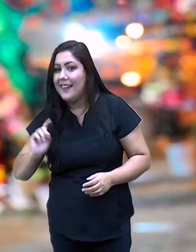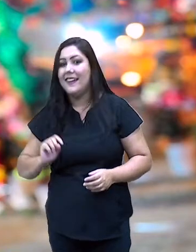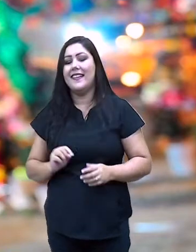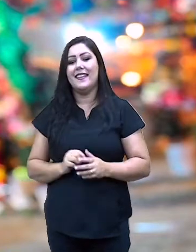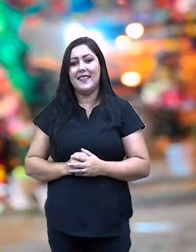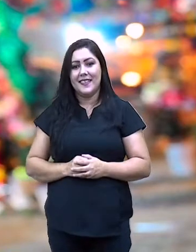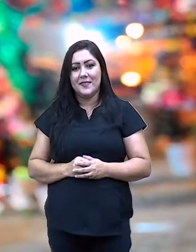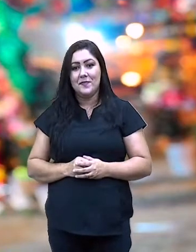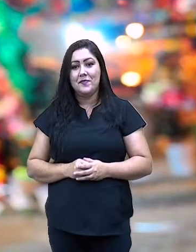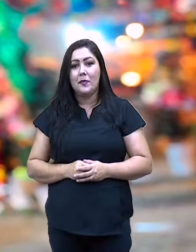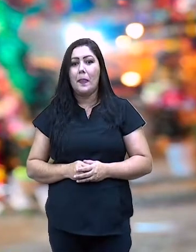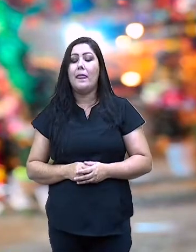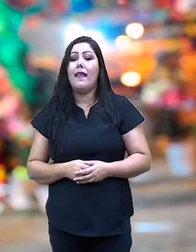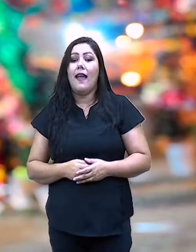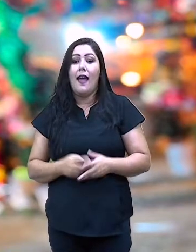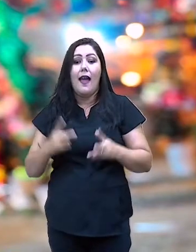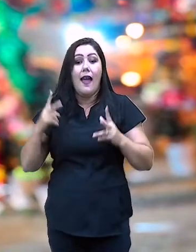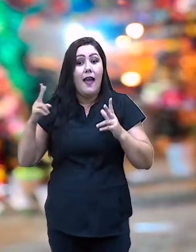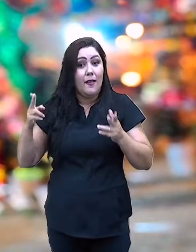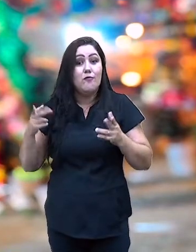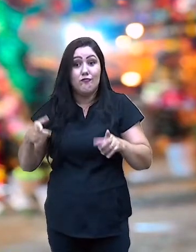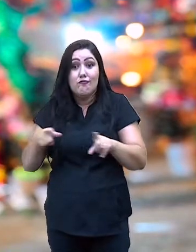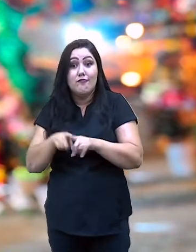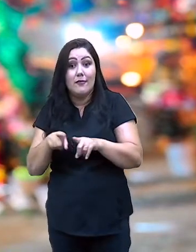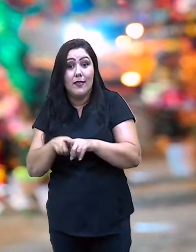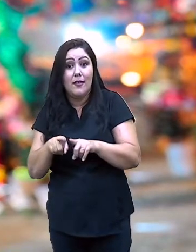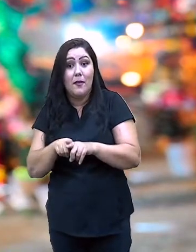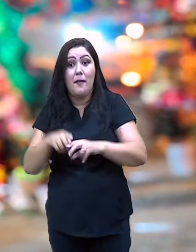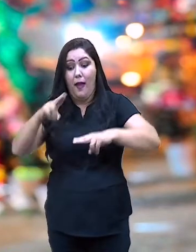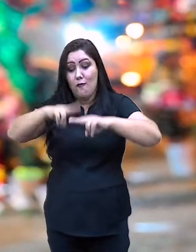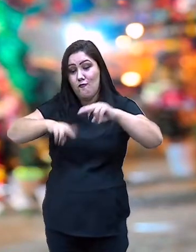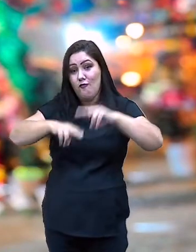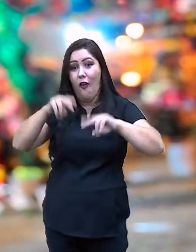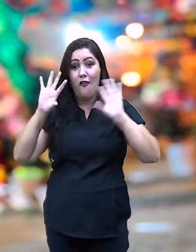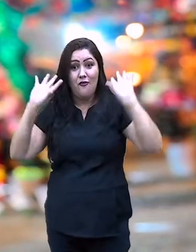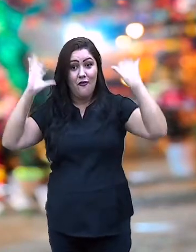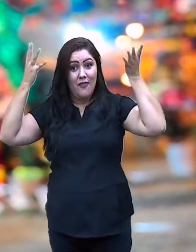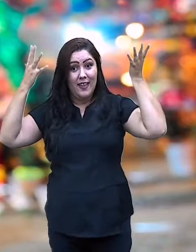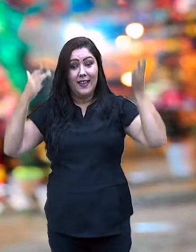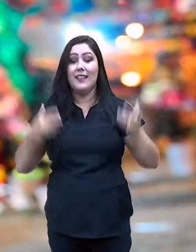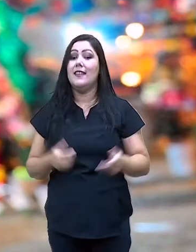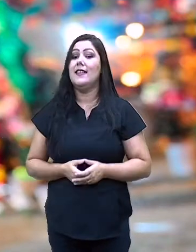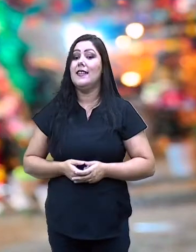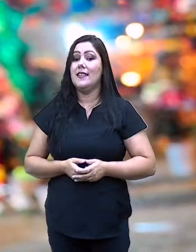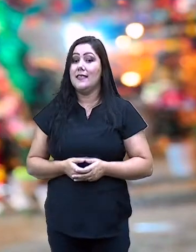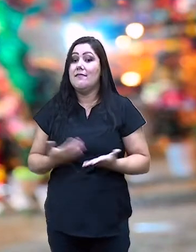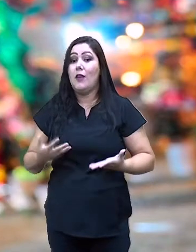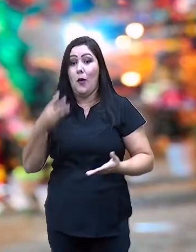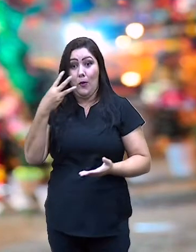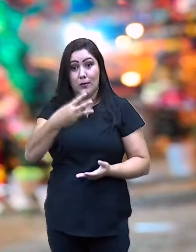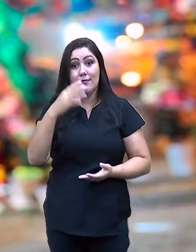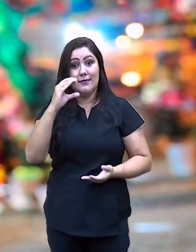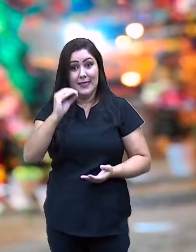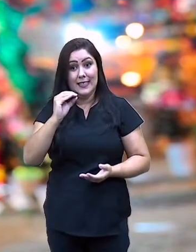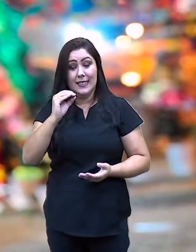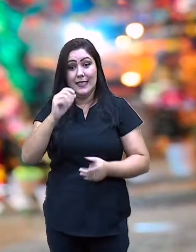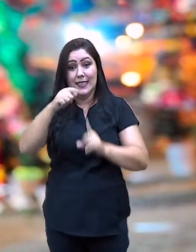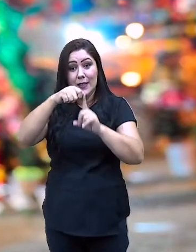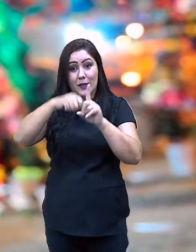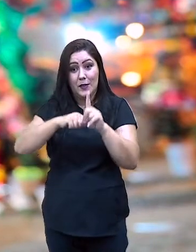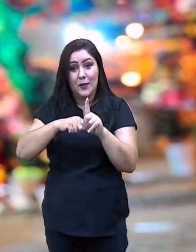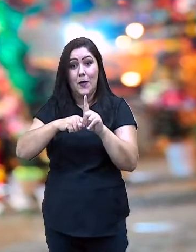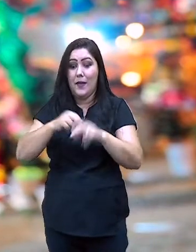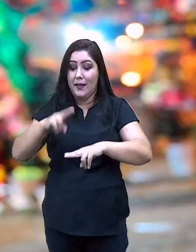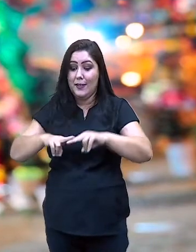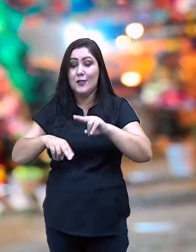à festa junina. Ela acontece ali. Inclusive, 30 de junho é o dia do Bumba Meu Boi. Olha que legal,